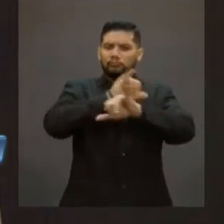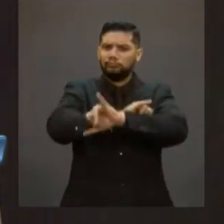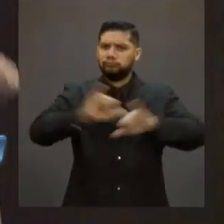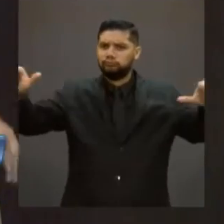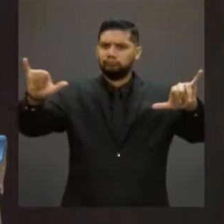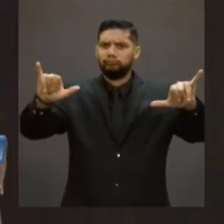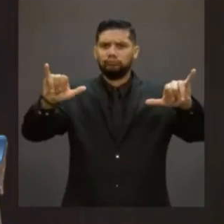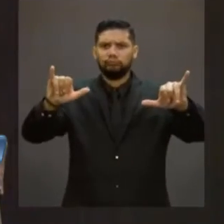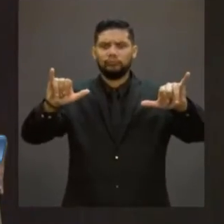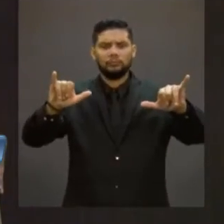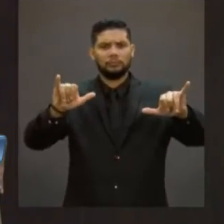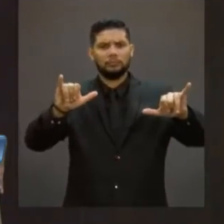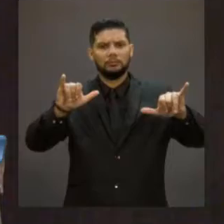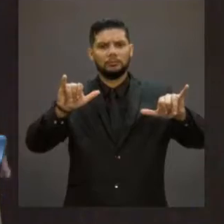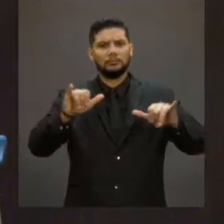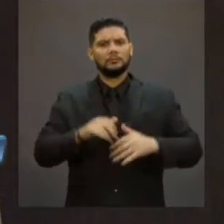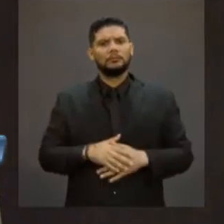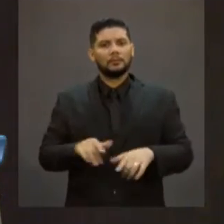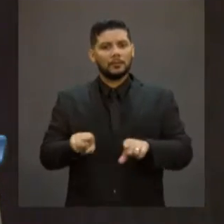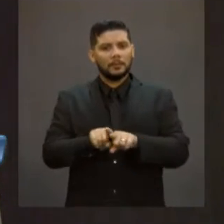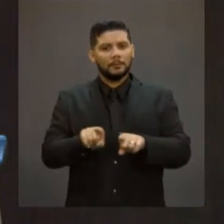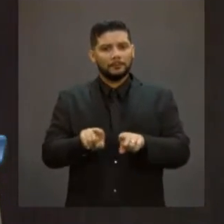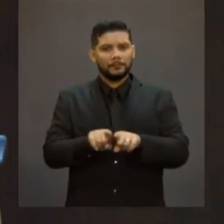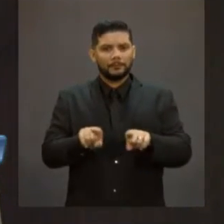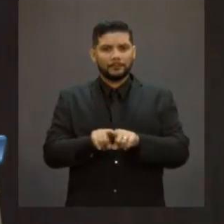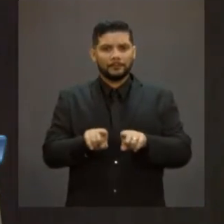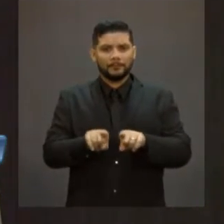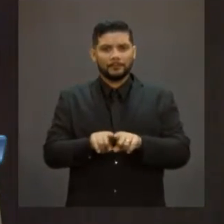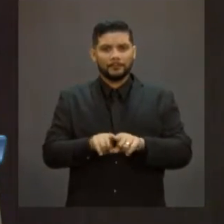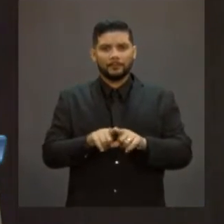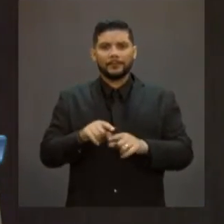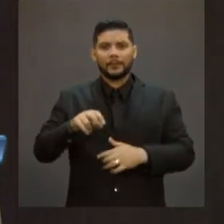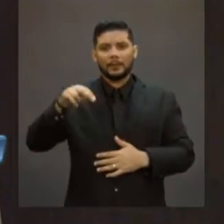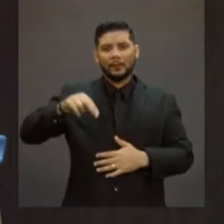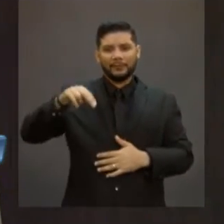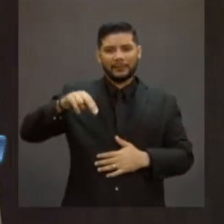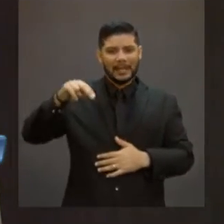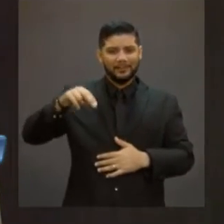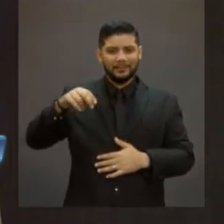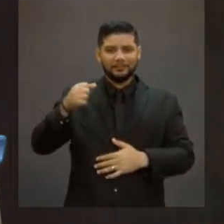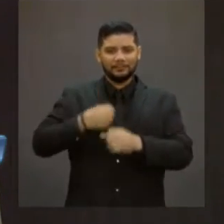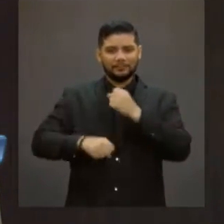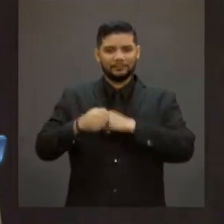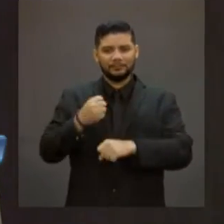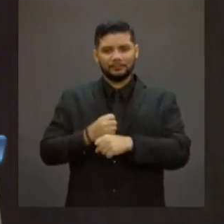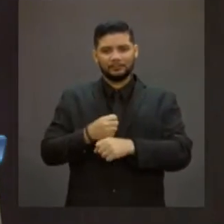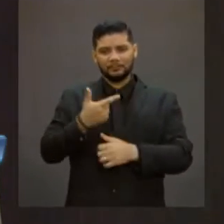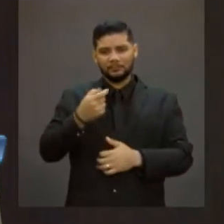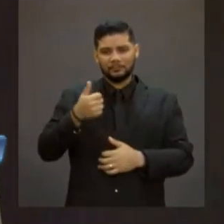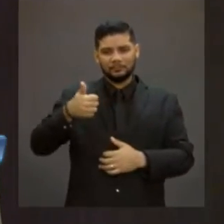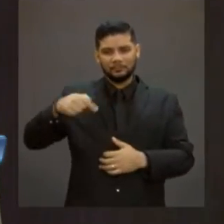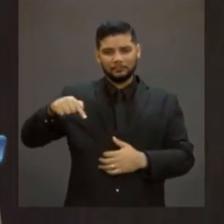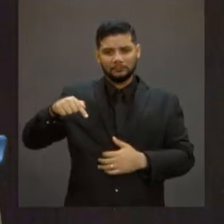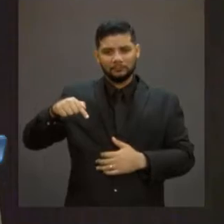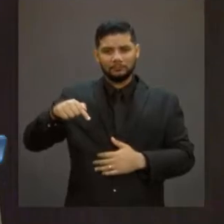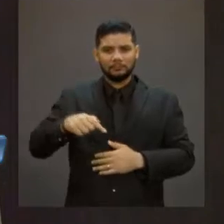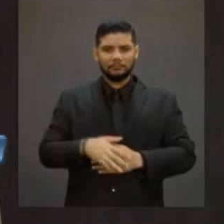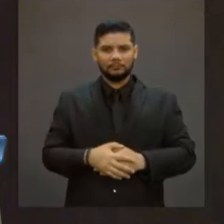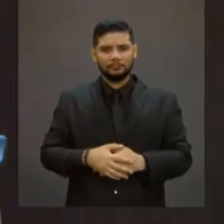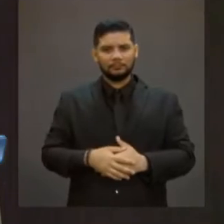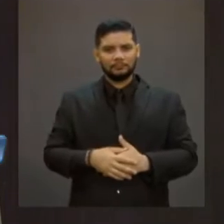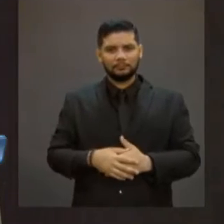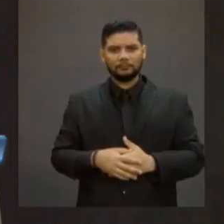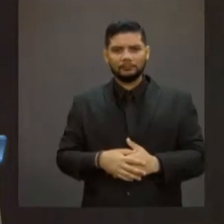trabalhista de novembro de 17. Eu vejo aqui esses estudantes jovens. Em novembro de 17,